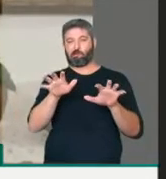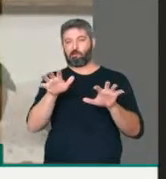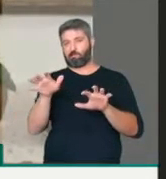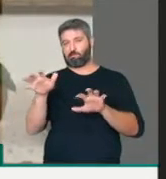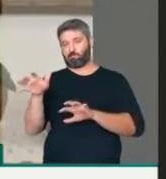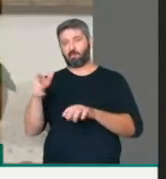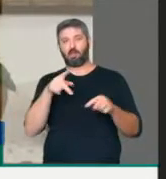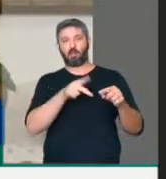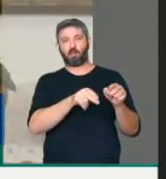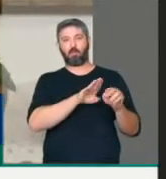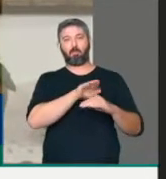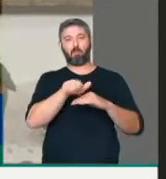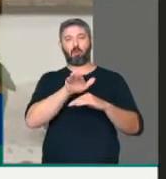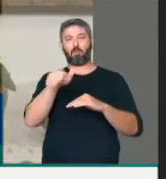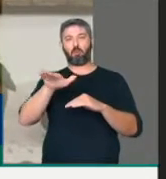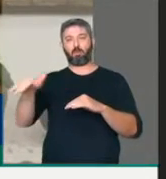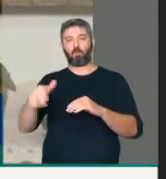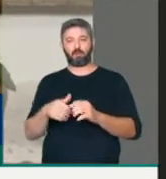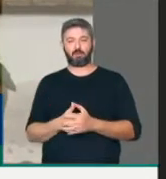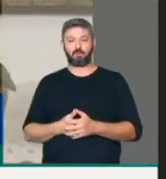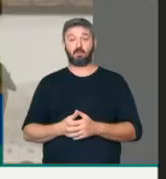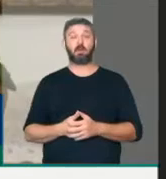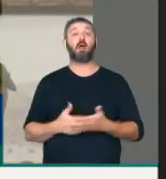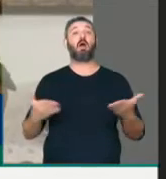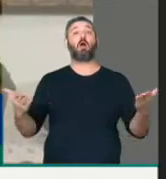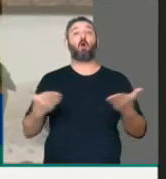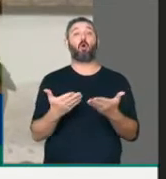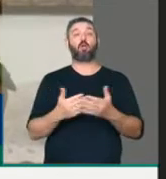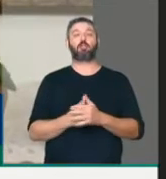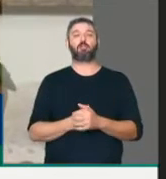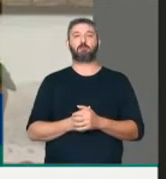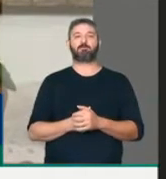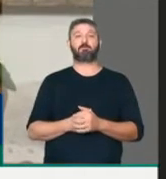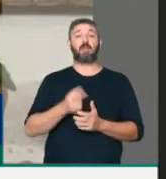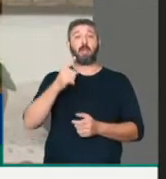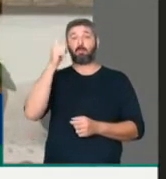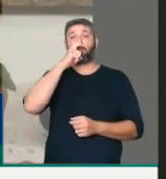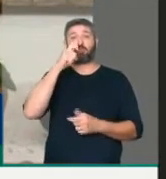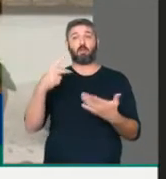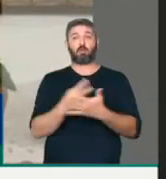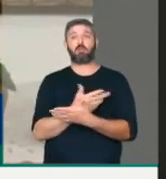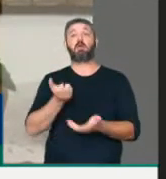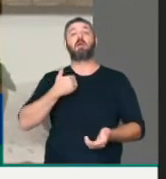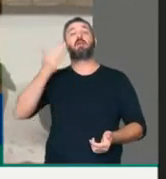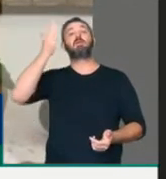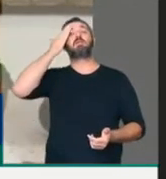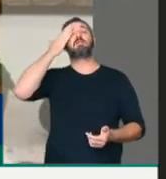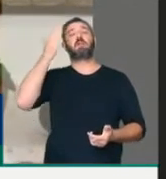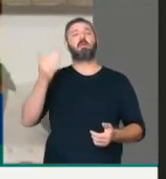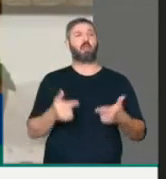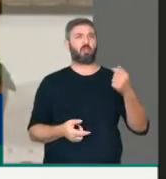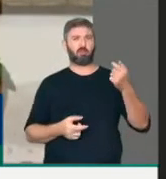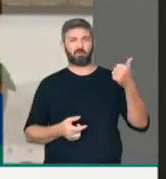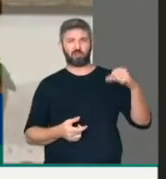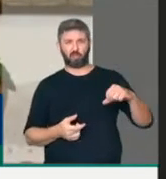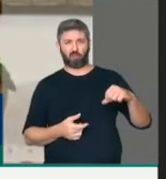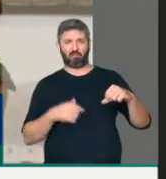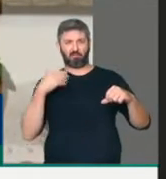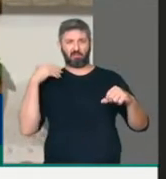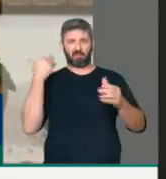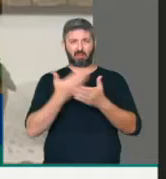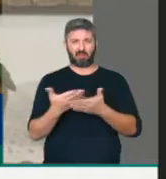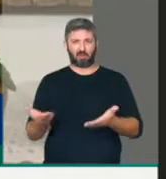pleito eleitoral. Então, o que nós temos hoje é resultado de uma mentira? E eu gostaria de saber, desde 2019, com a